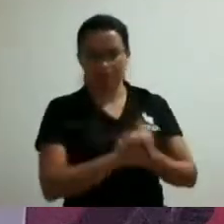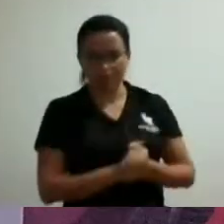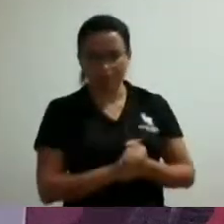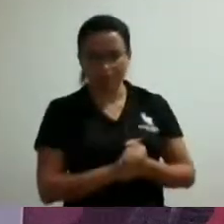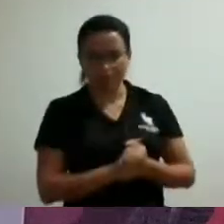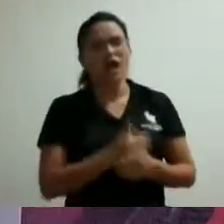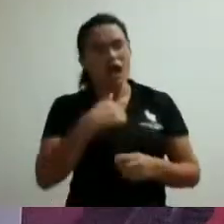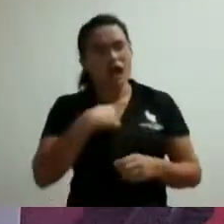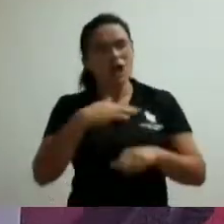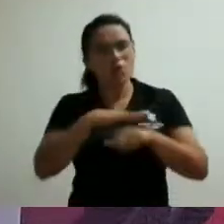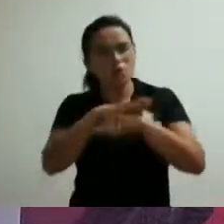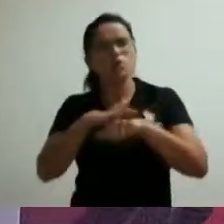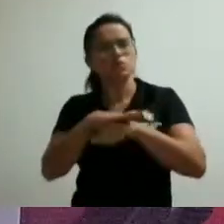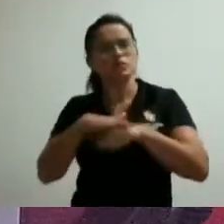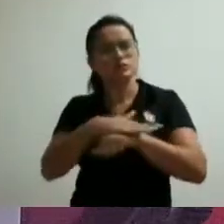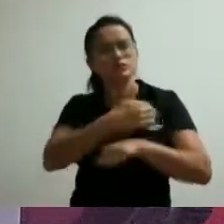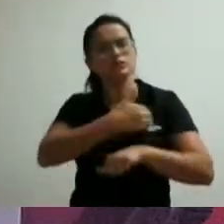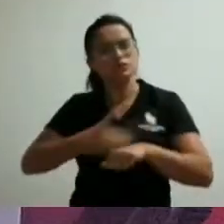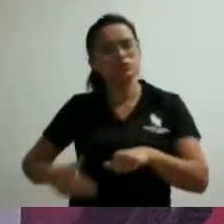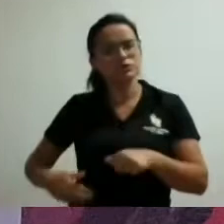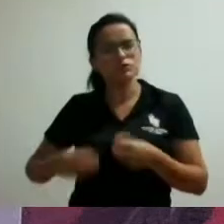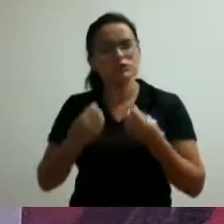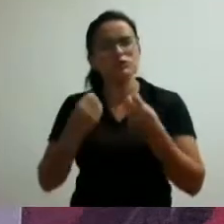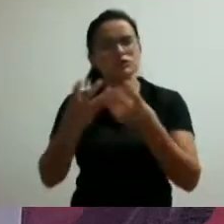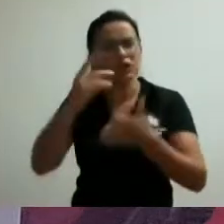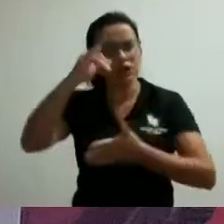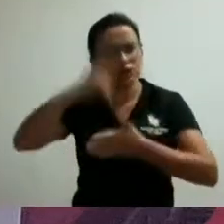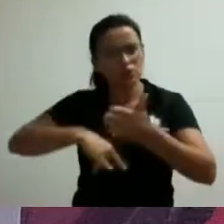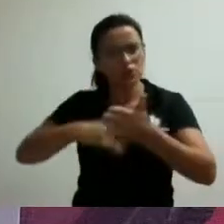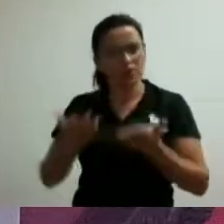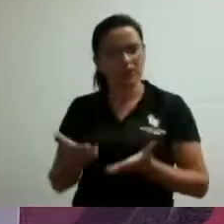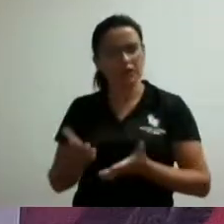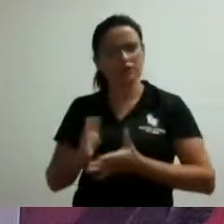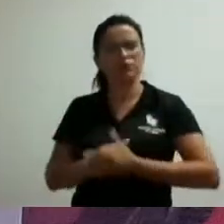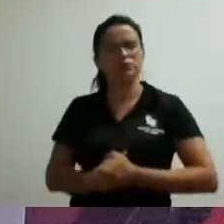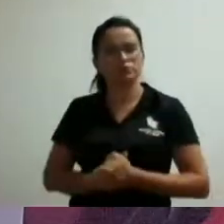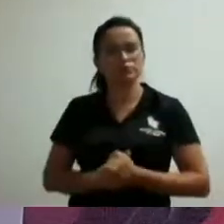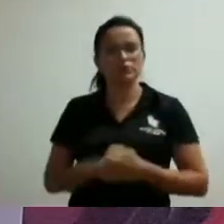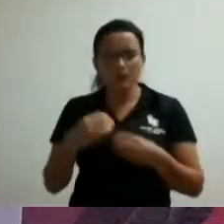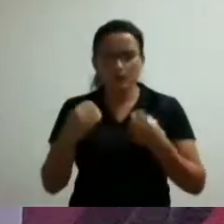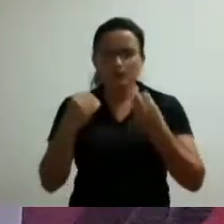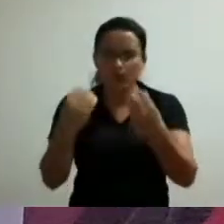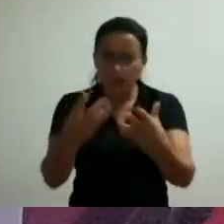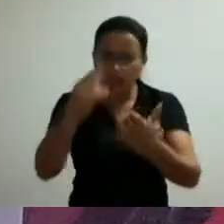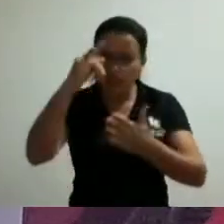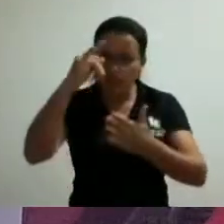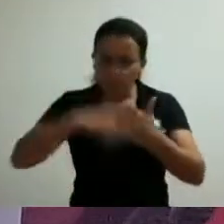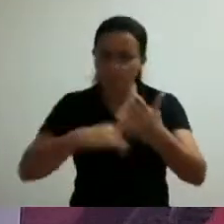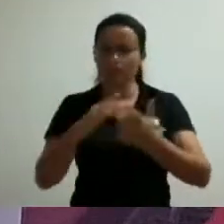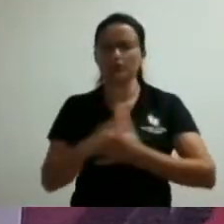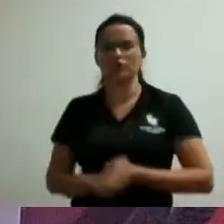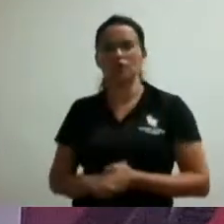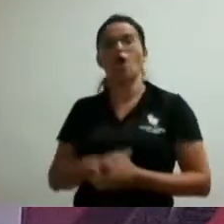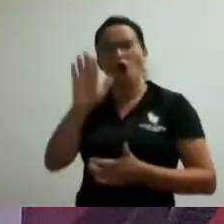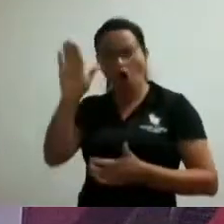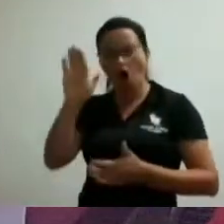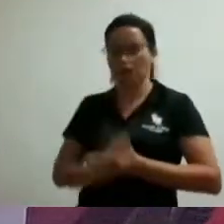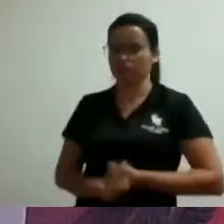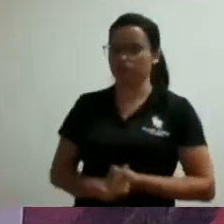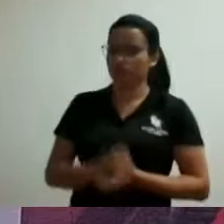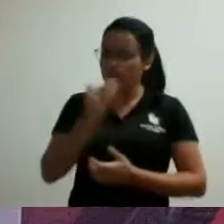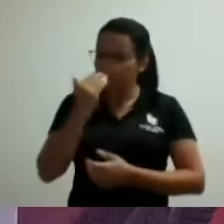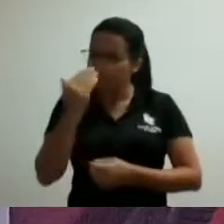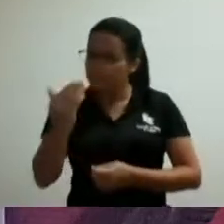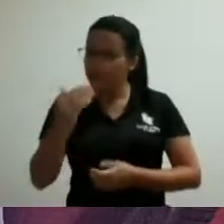conversei com o governador entreguei para ele os documentos governador nós estamos pedindo aquilo que é devido a